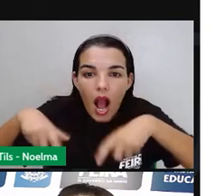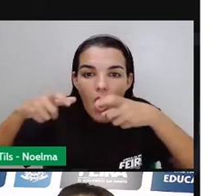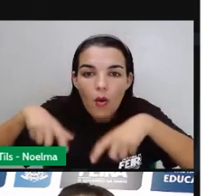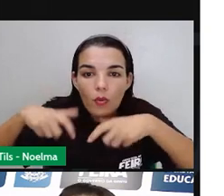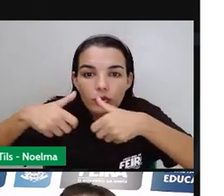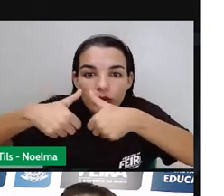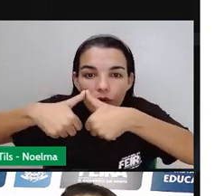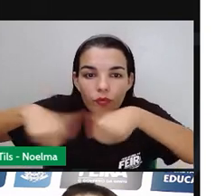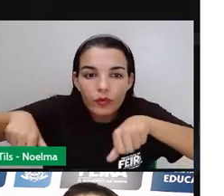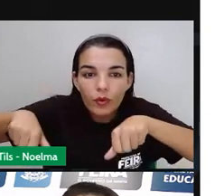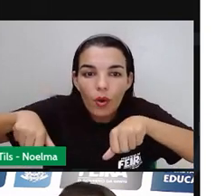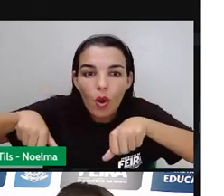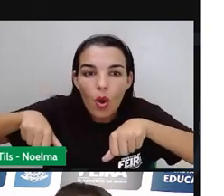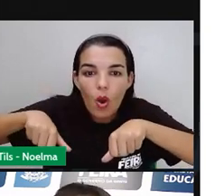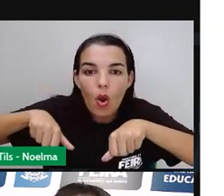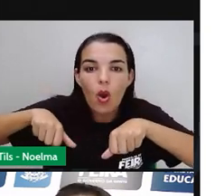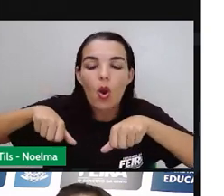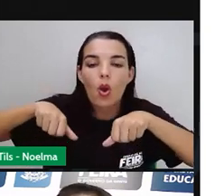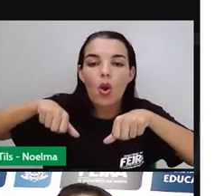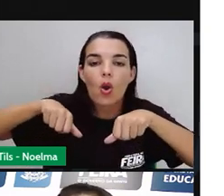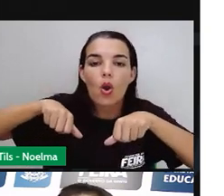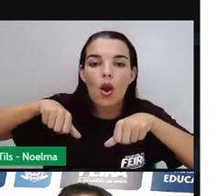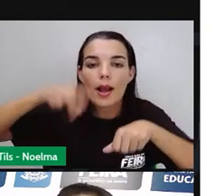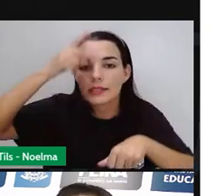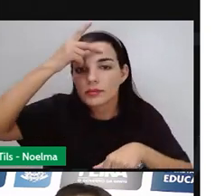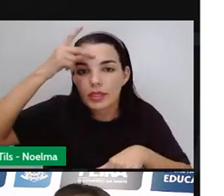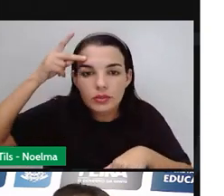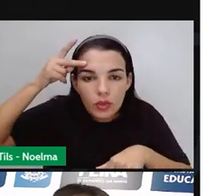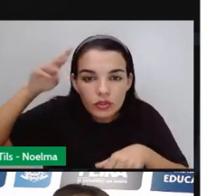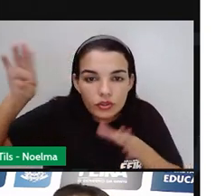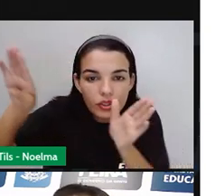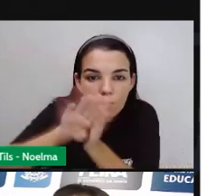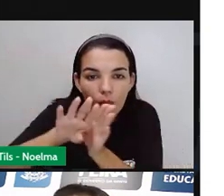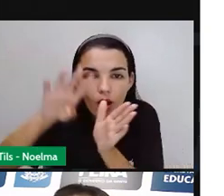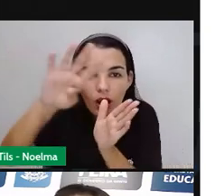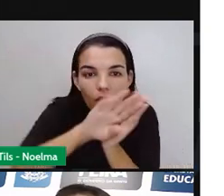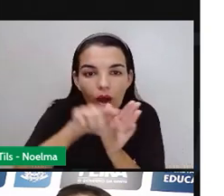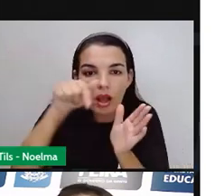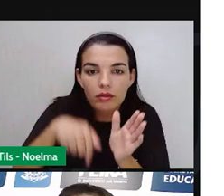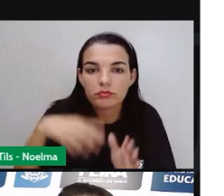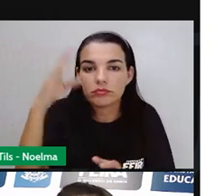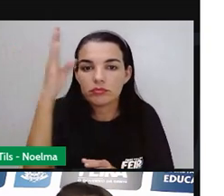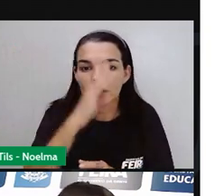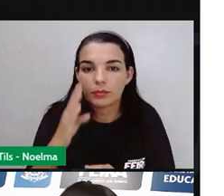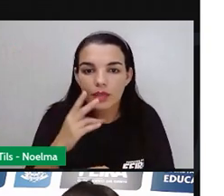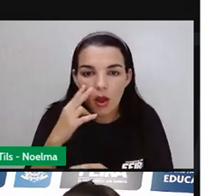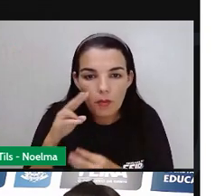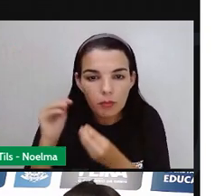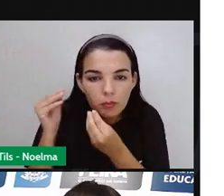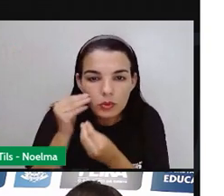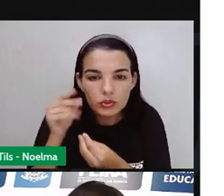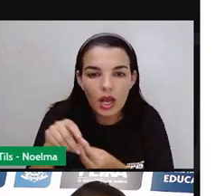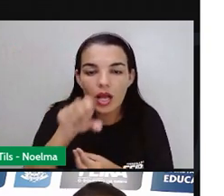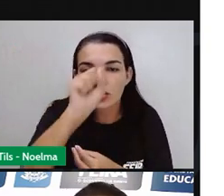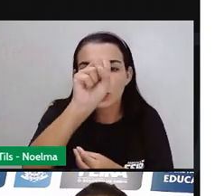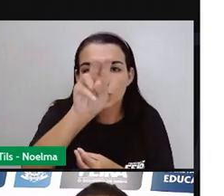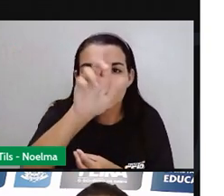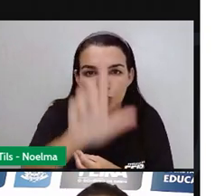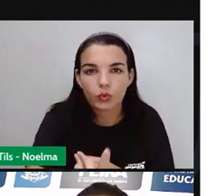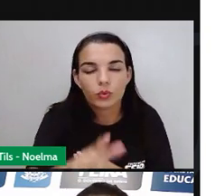que os imigrantes, eles estavam mais fortemente presentes aí no sul e no sudeste.